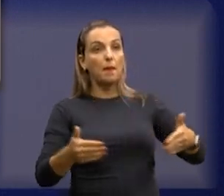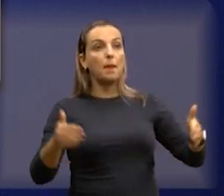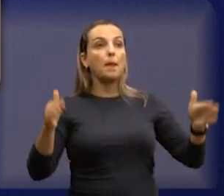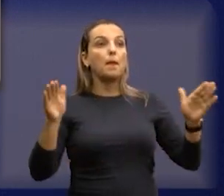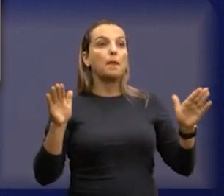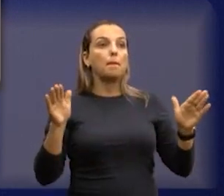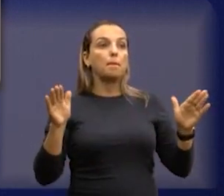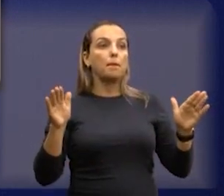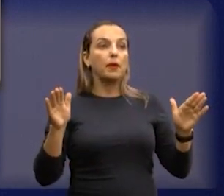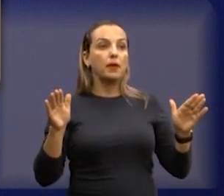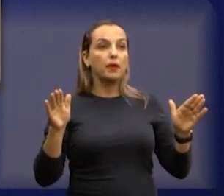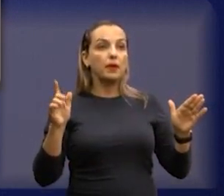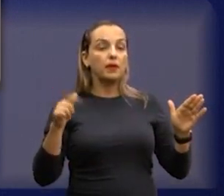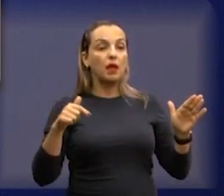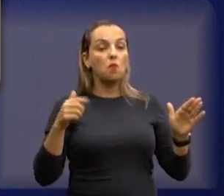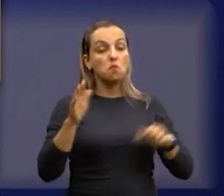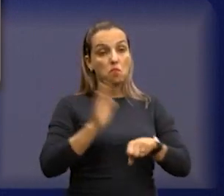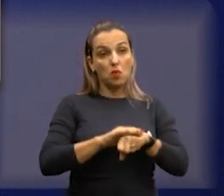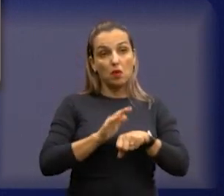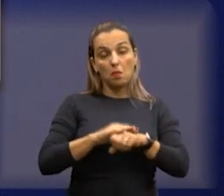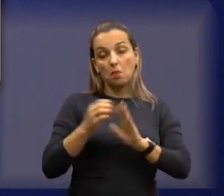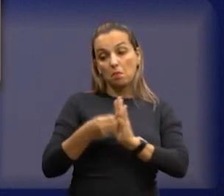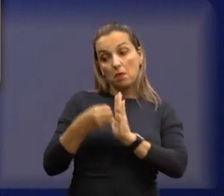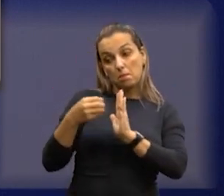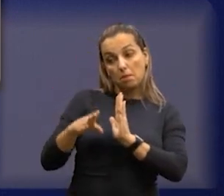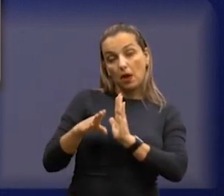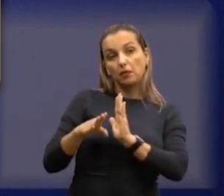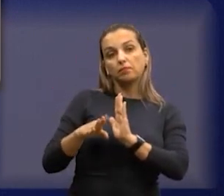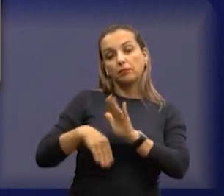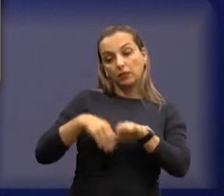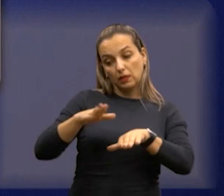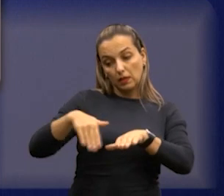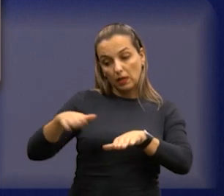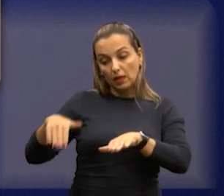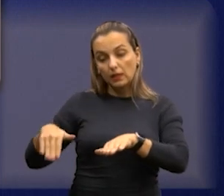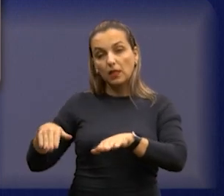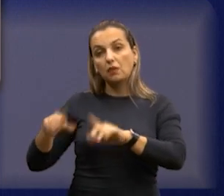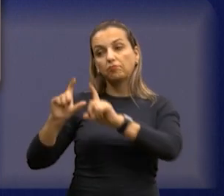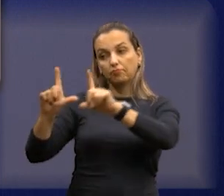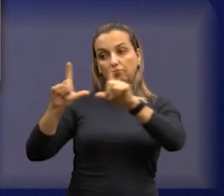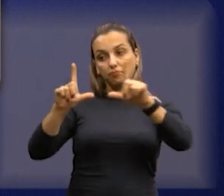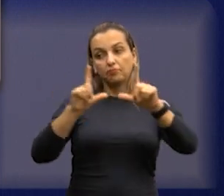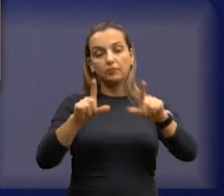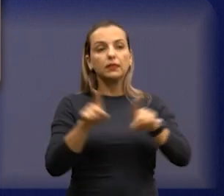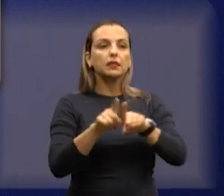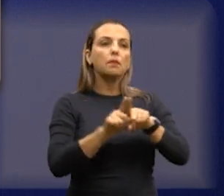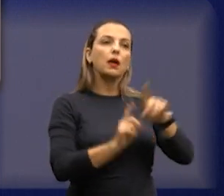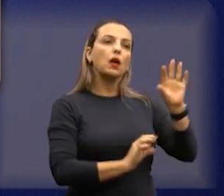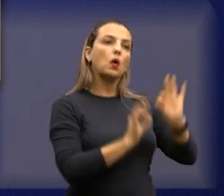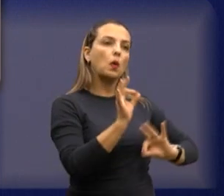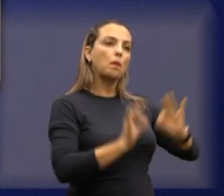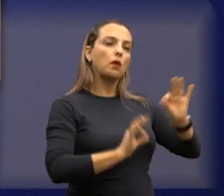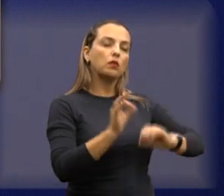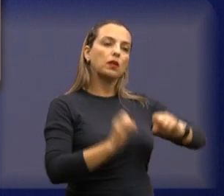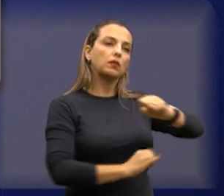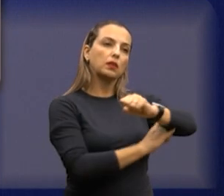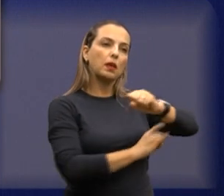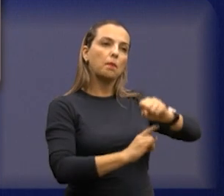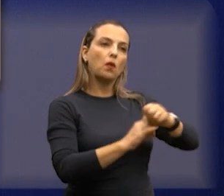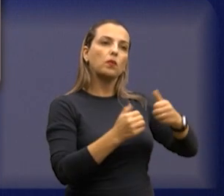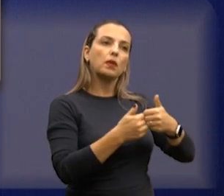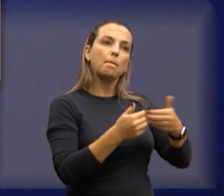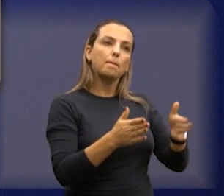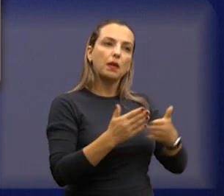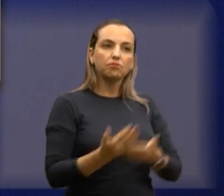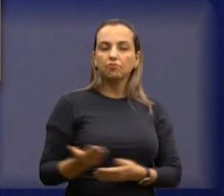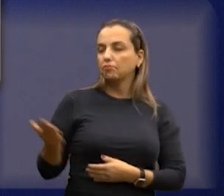gabinete não só fez a indicação da sinalização, como do projeto para essa ponte ser reaberta aí, a